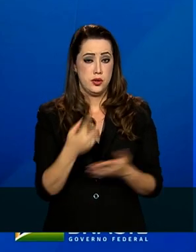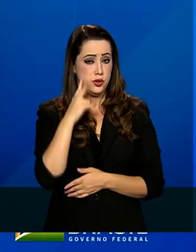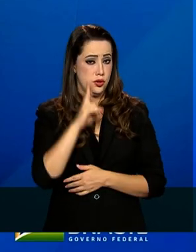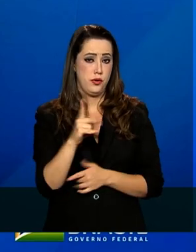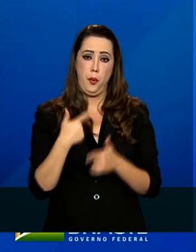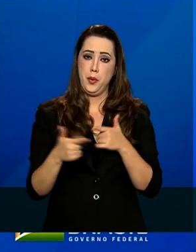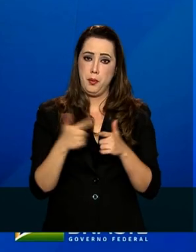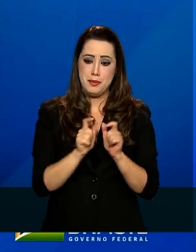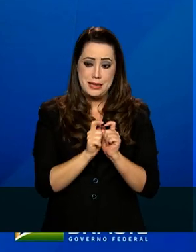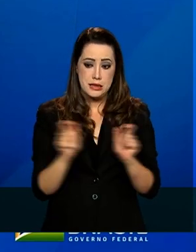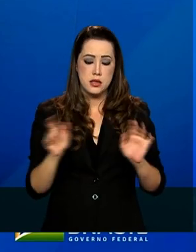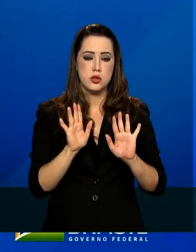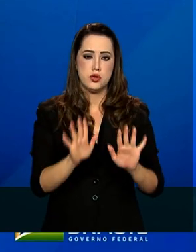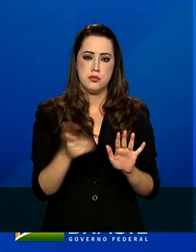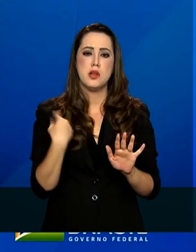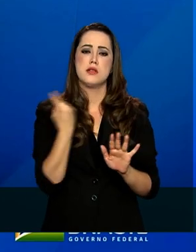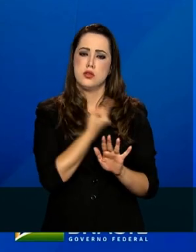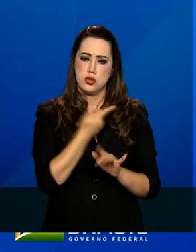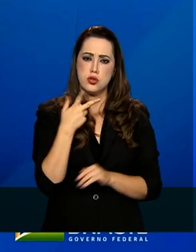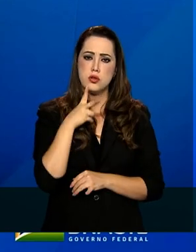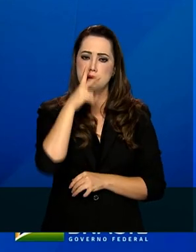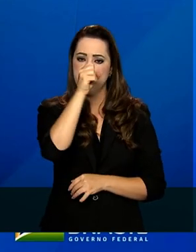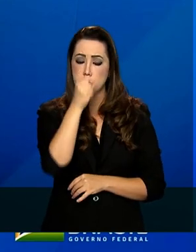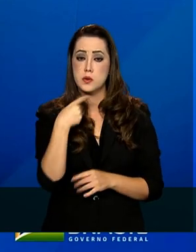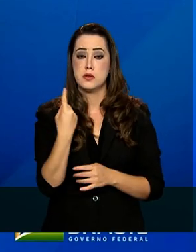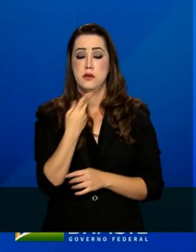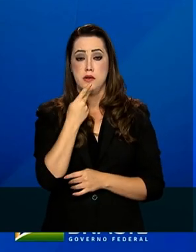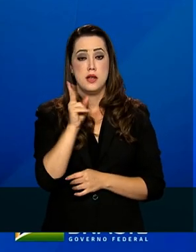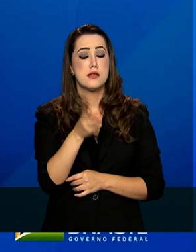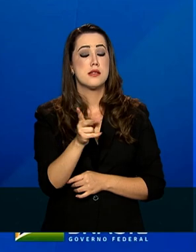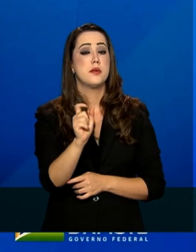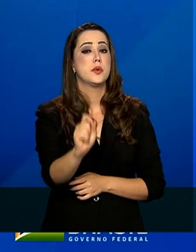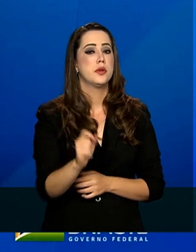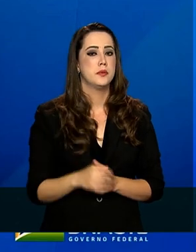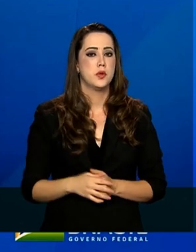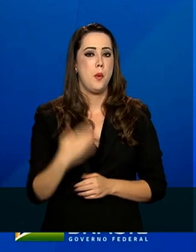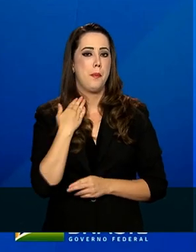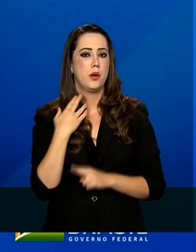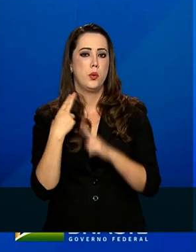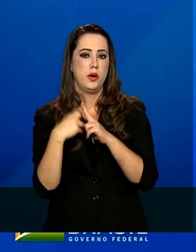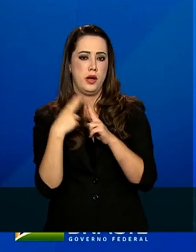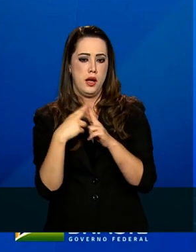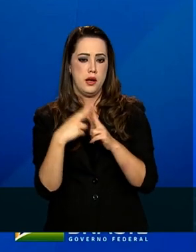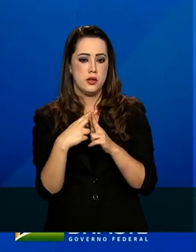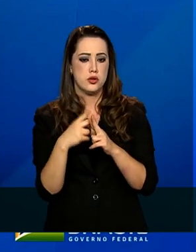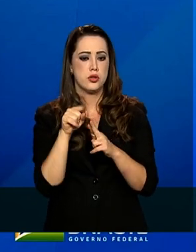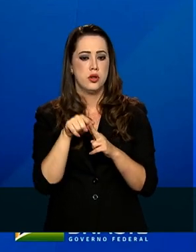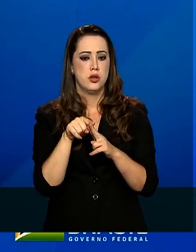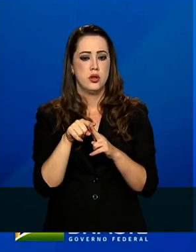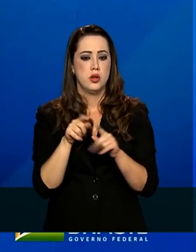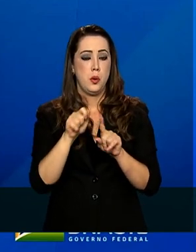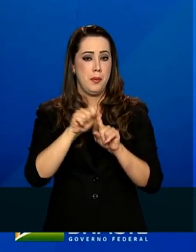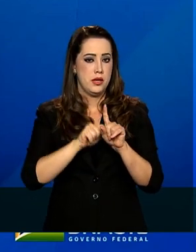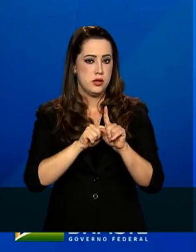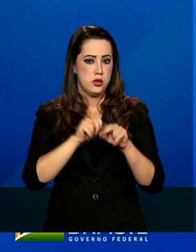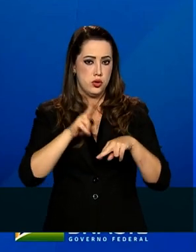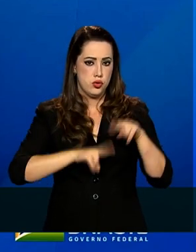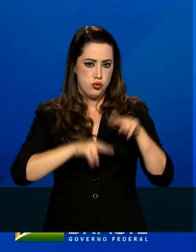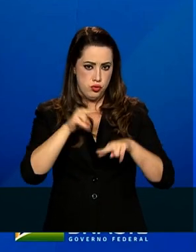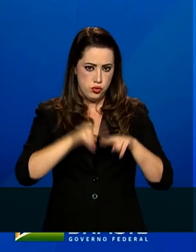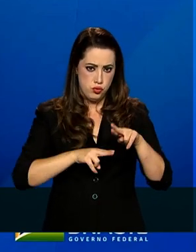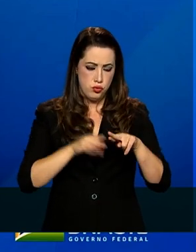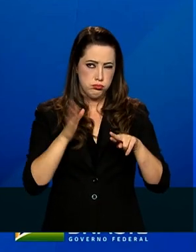forte, mas com uma volta muito forte. O que eu quero reforçar é que a Caixa está sentindo desde junho uma